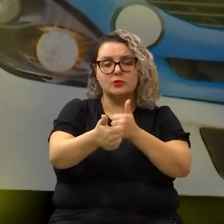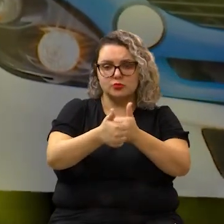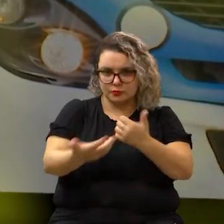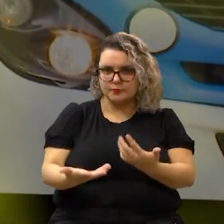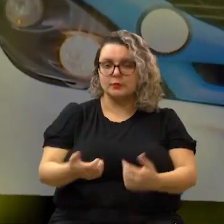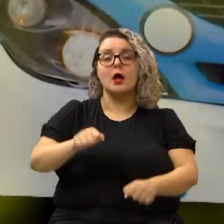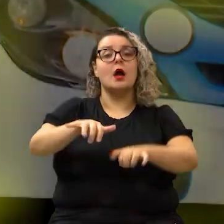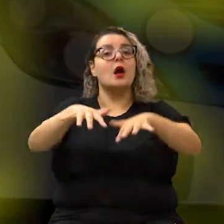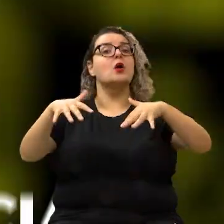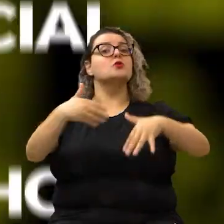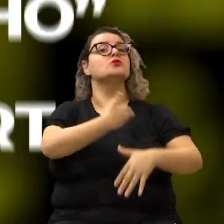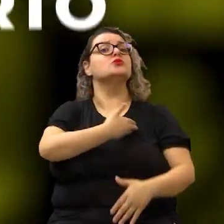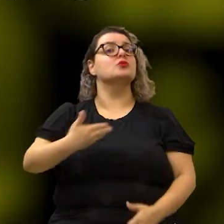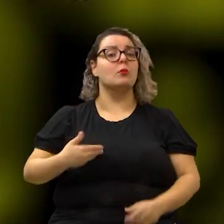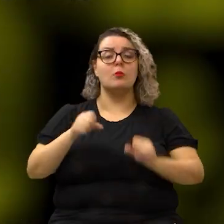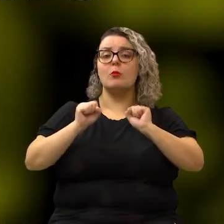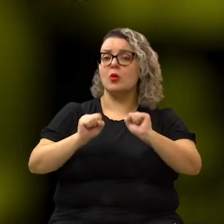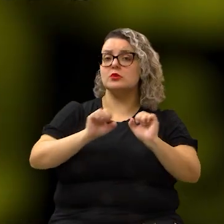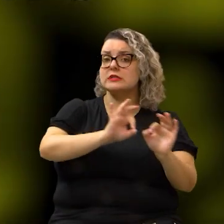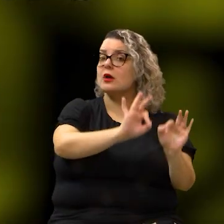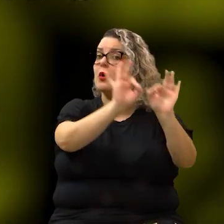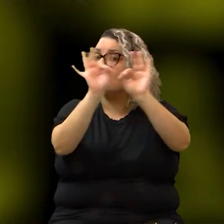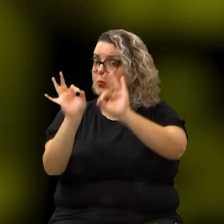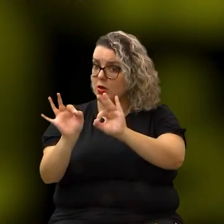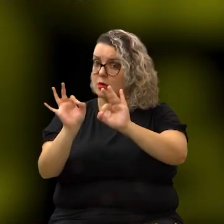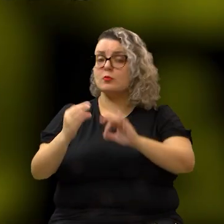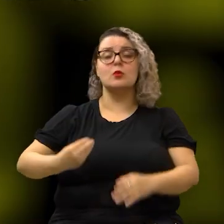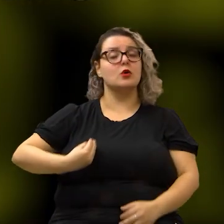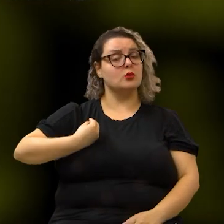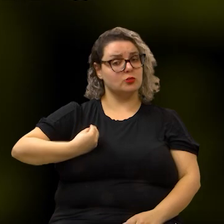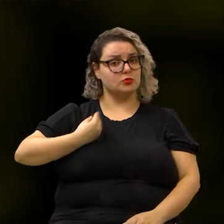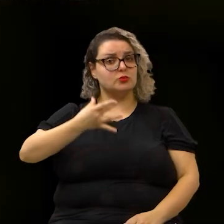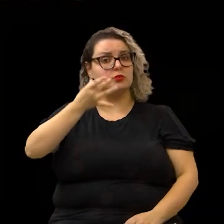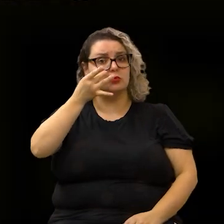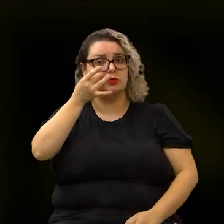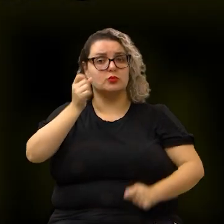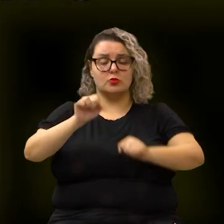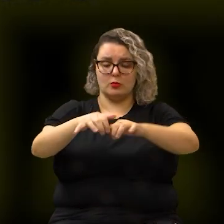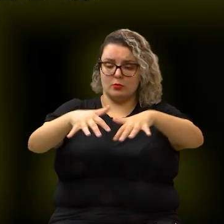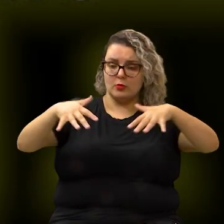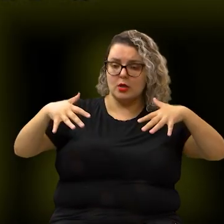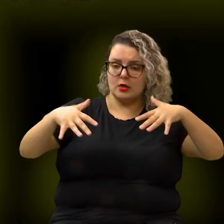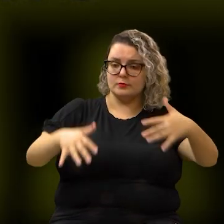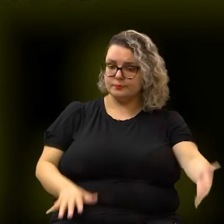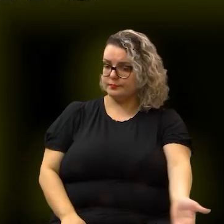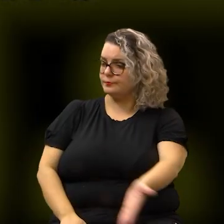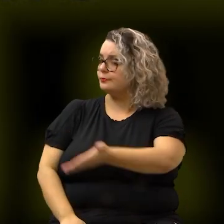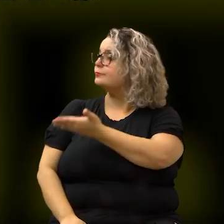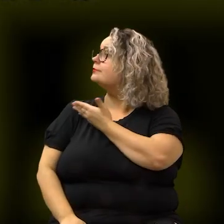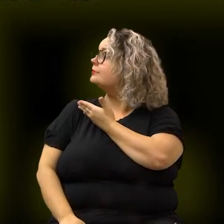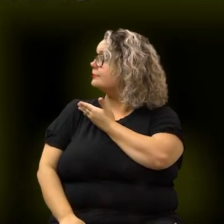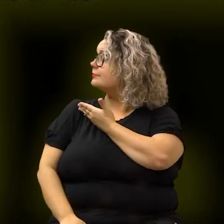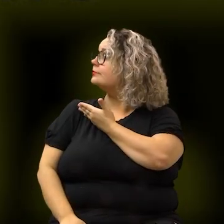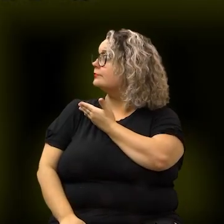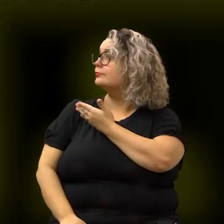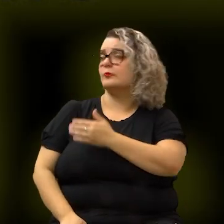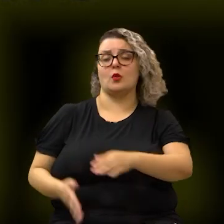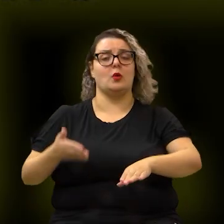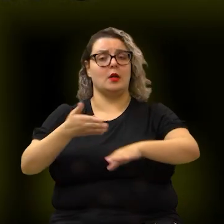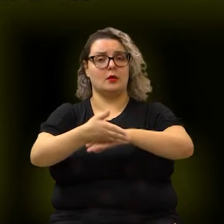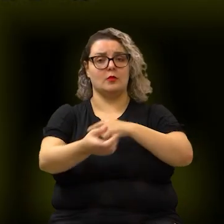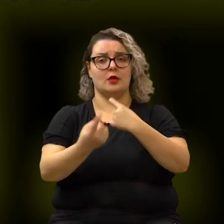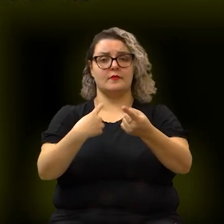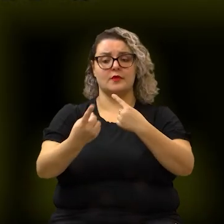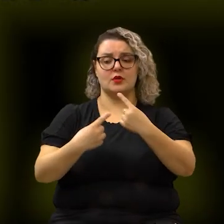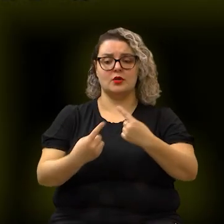aproximação. A audiência pública pode ser acompanhada de forma presencial no Plenário José Maria Matosinho,